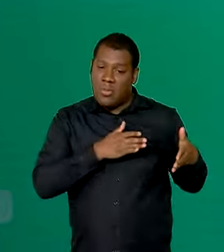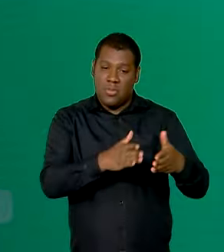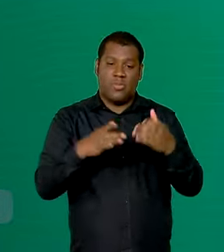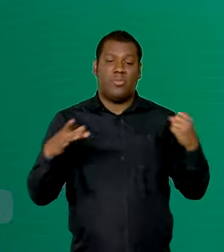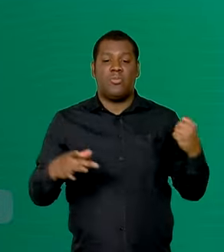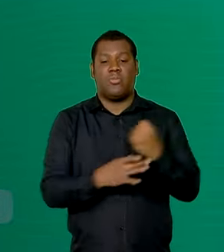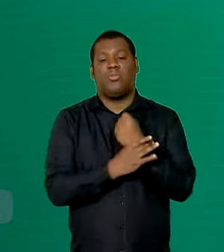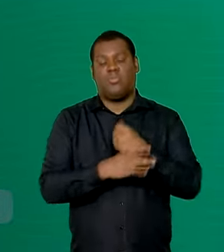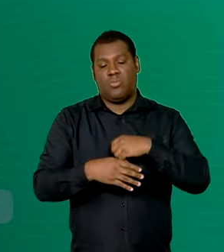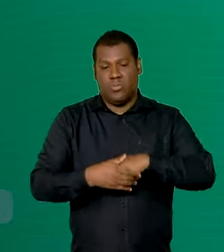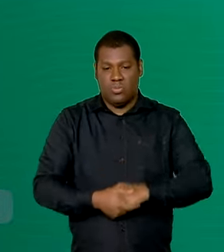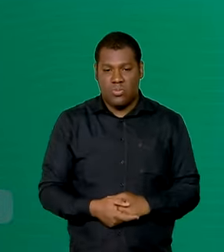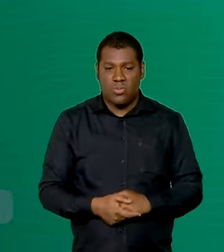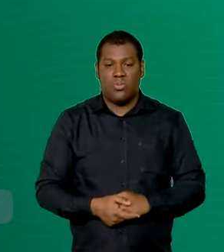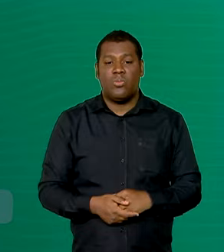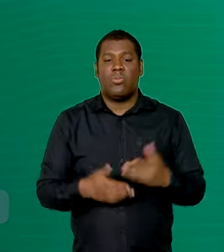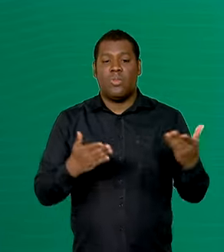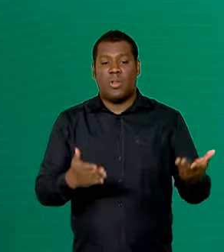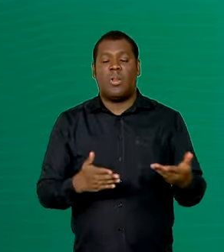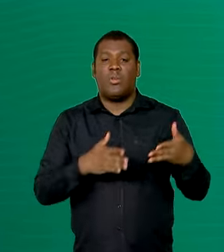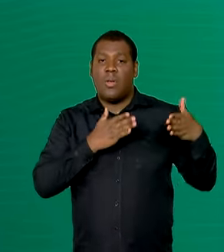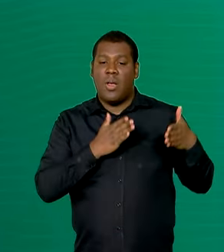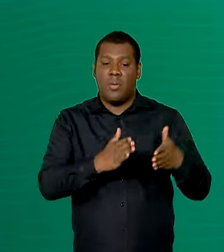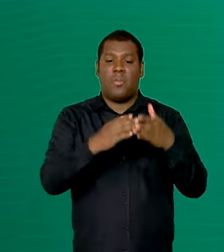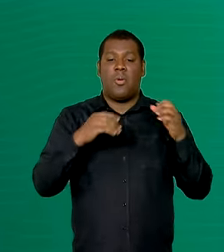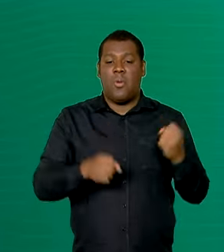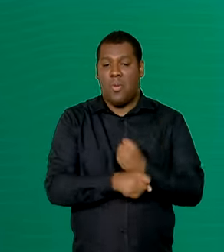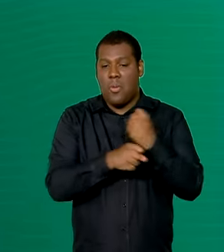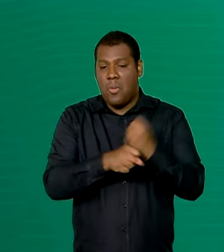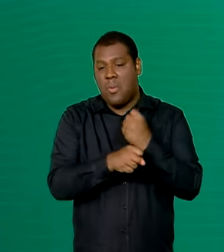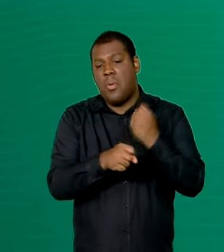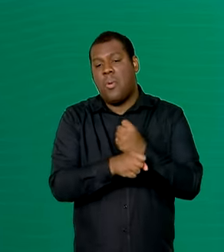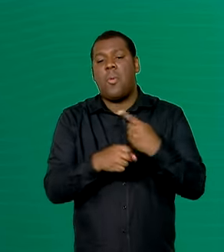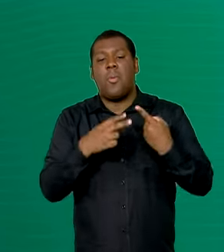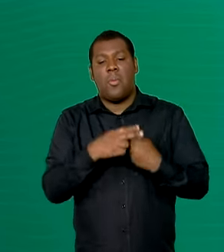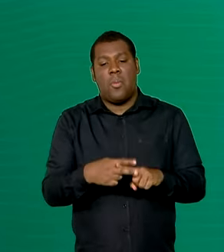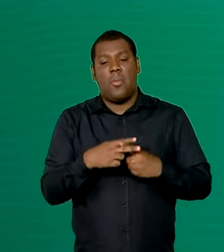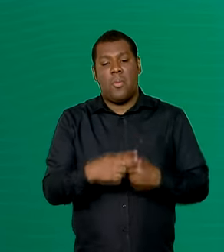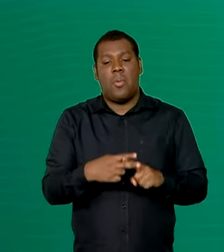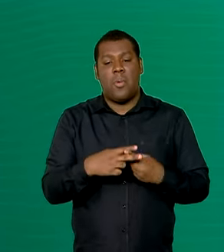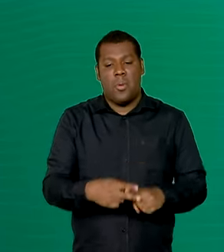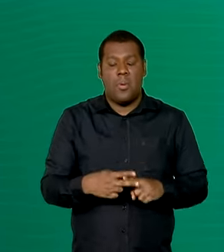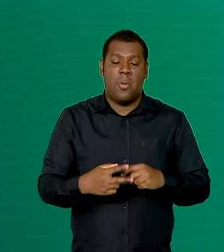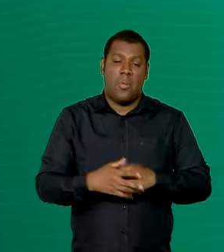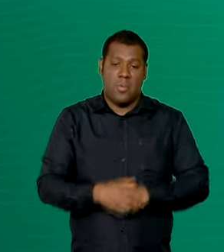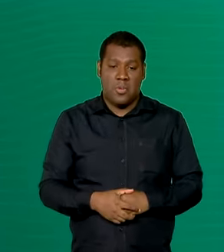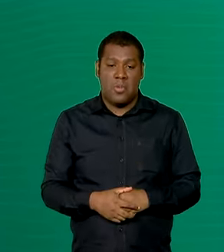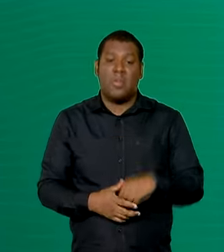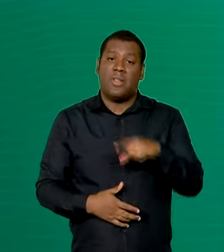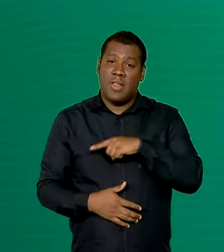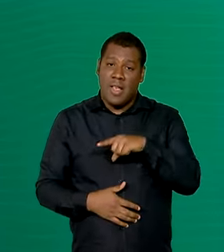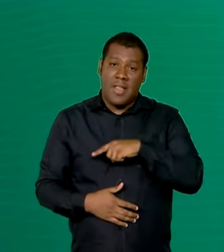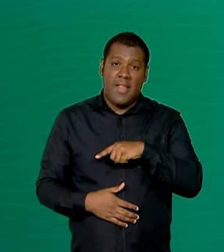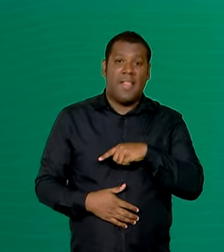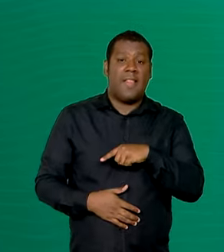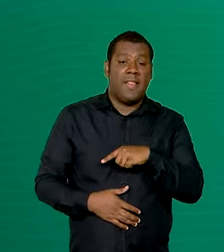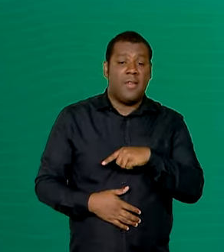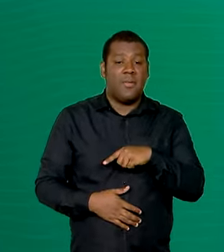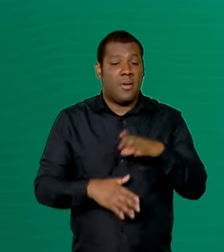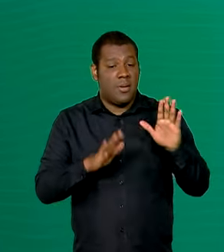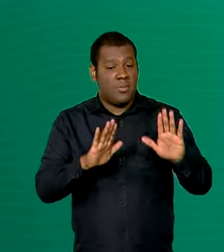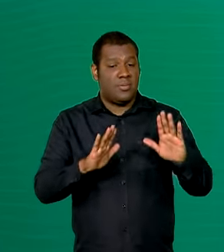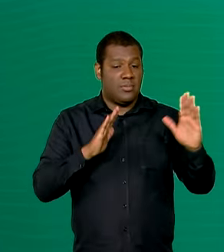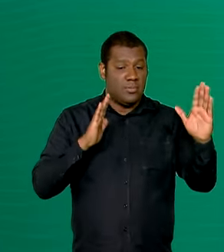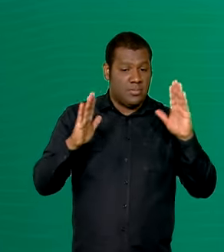rodovia será reconstruída com o seu funcionamento garantido. Teremos inclusive períodos de interrupção porque muitas